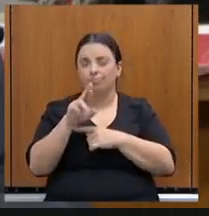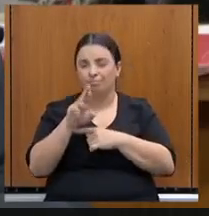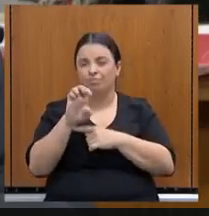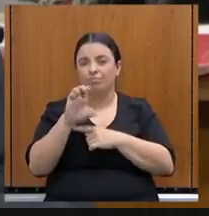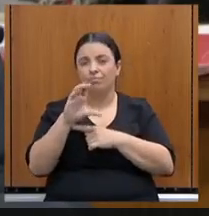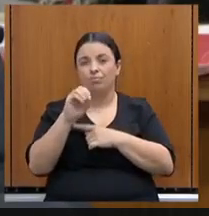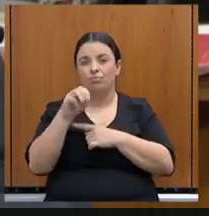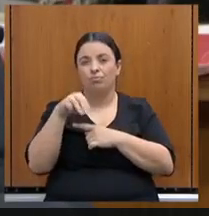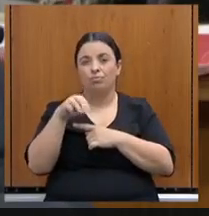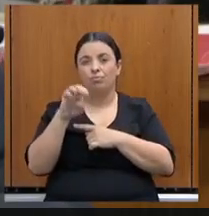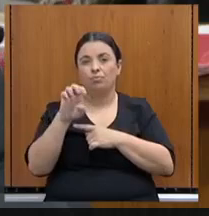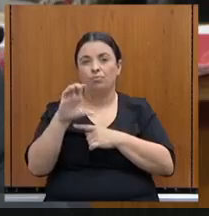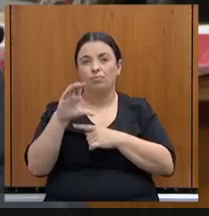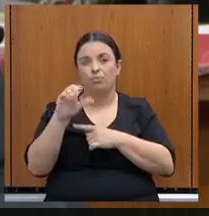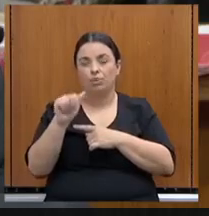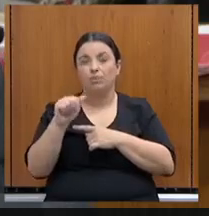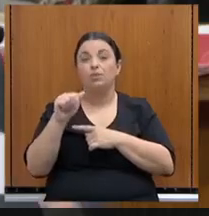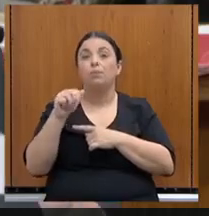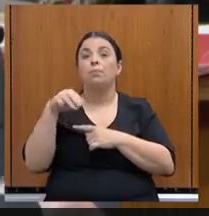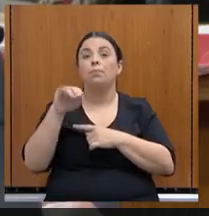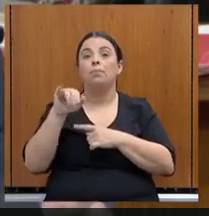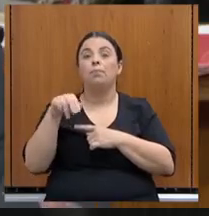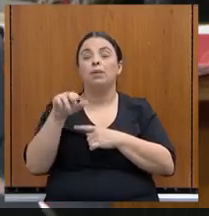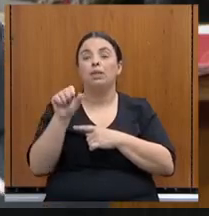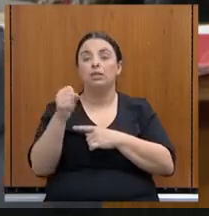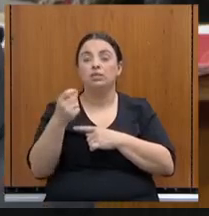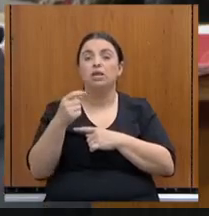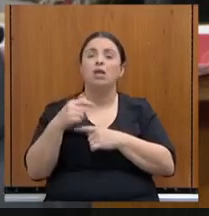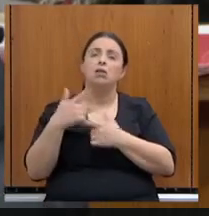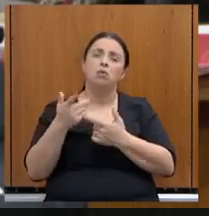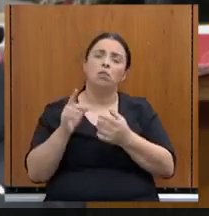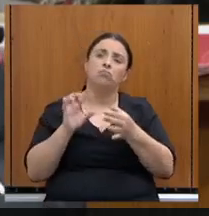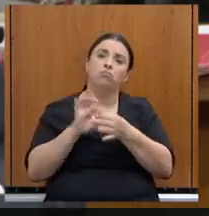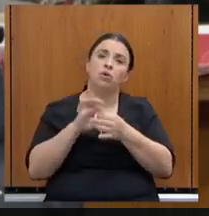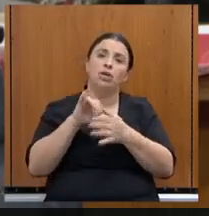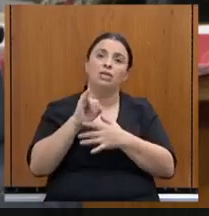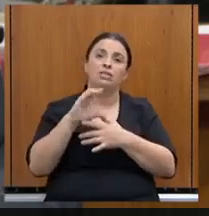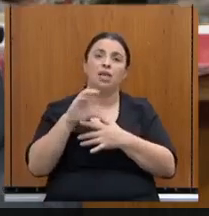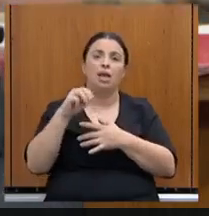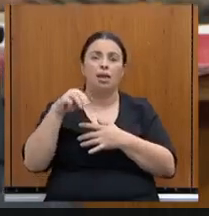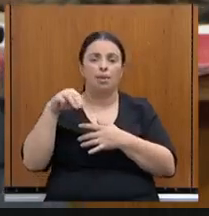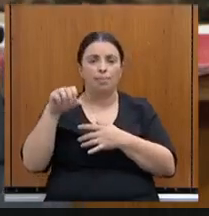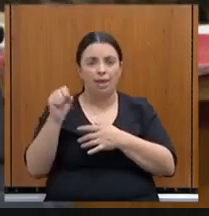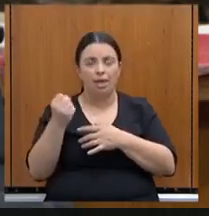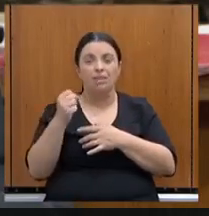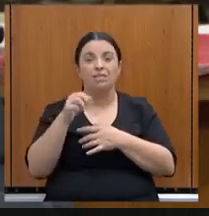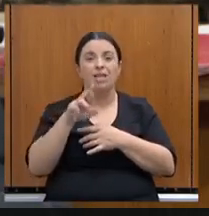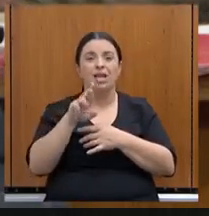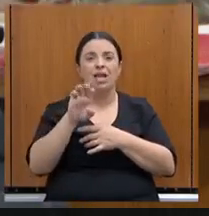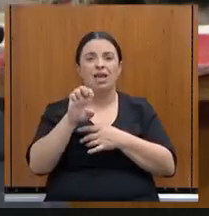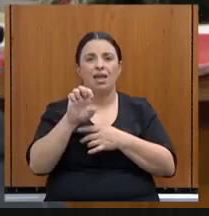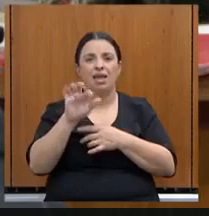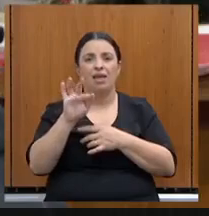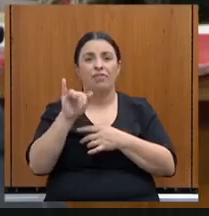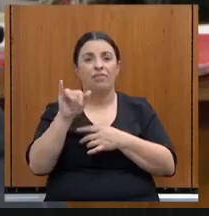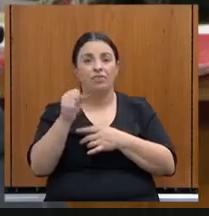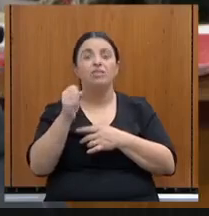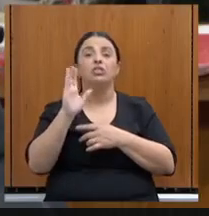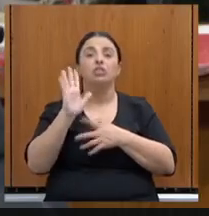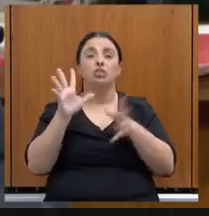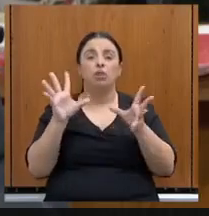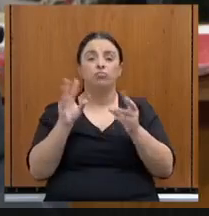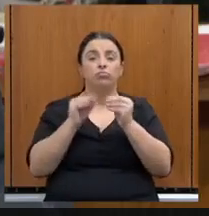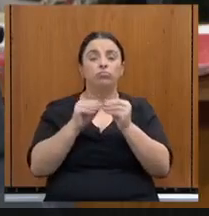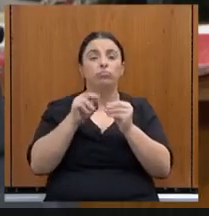ICMS de 2021. Nós temos aí o resultado desse refis já, até dia